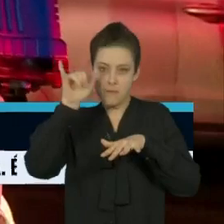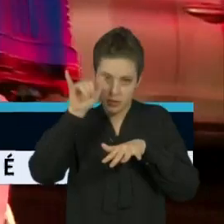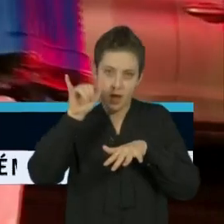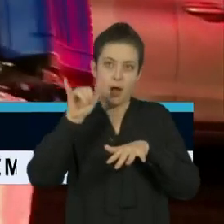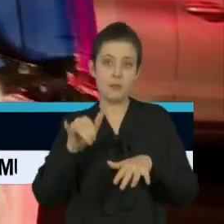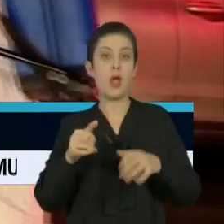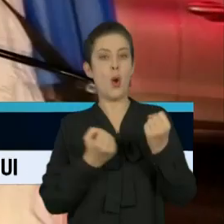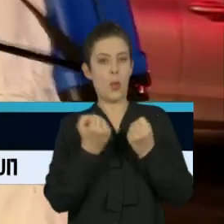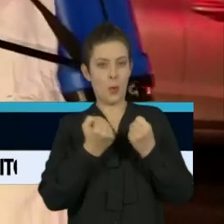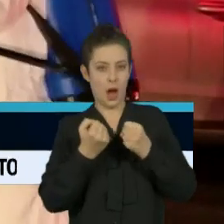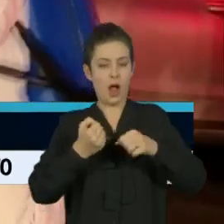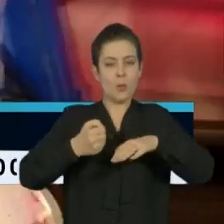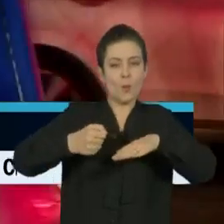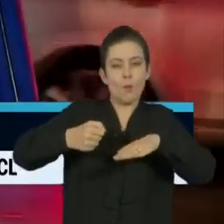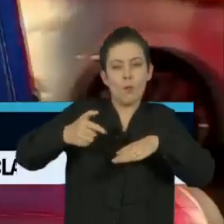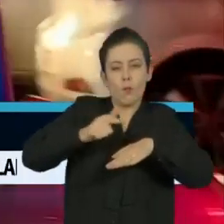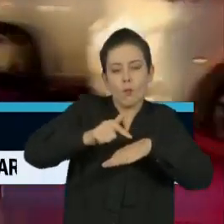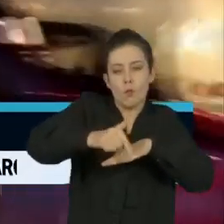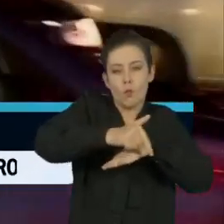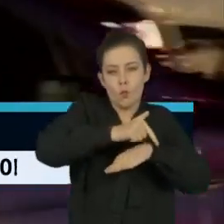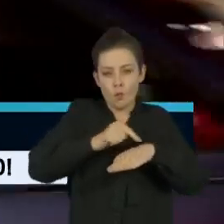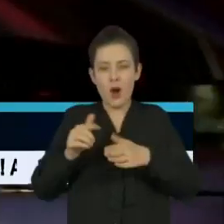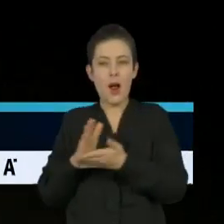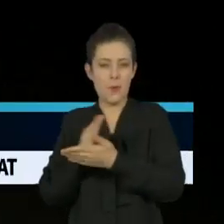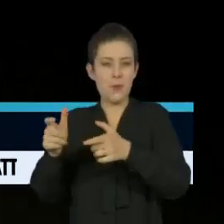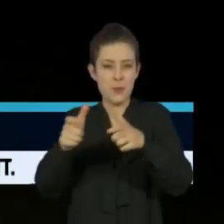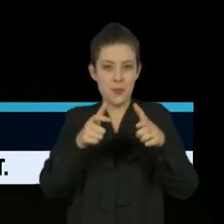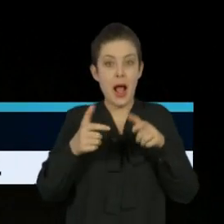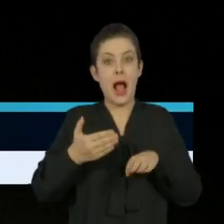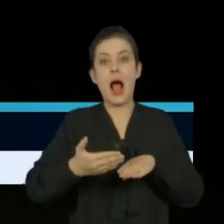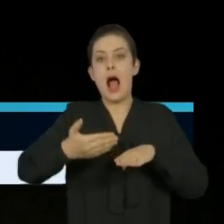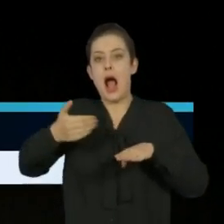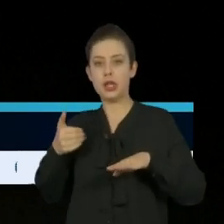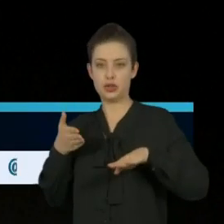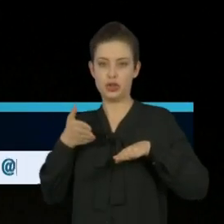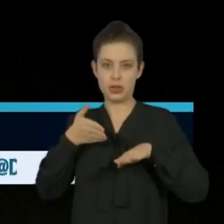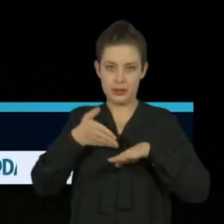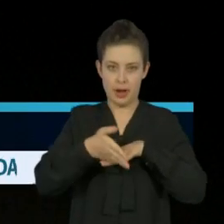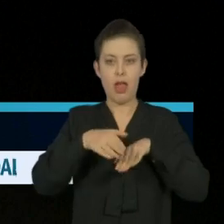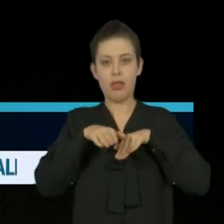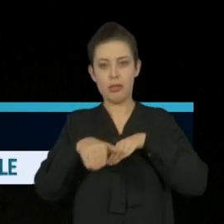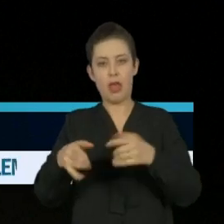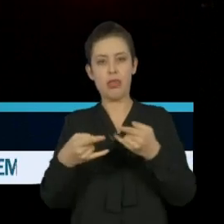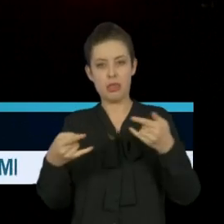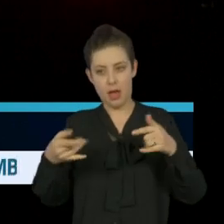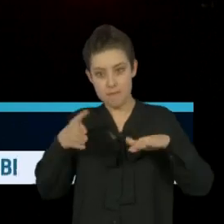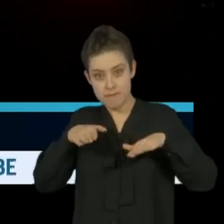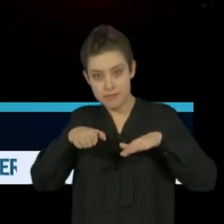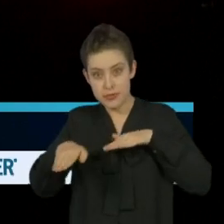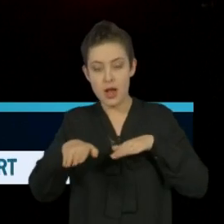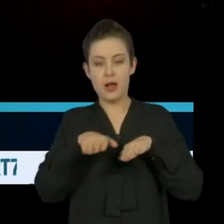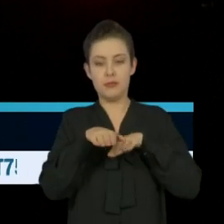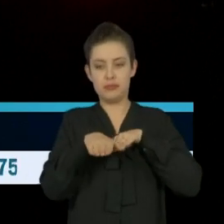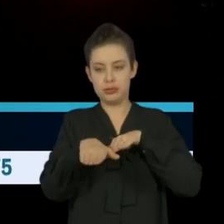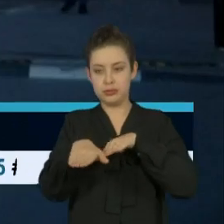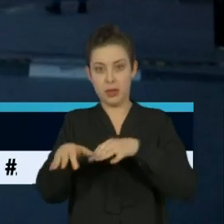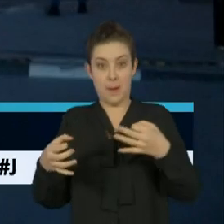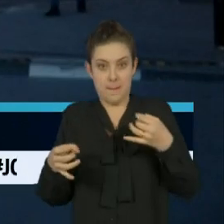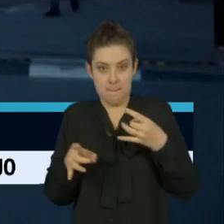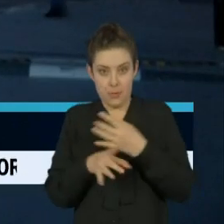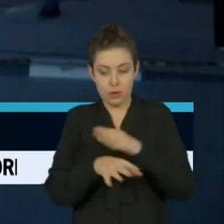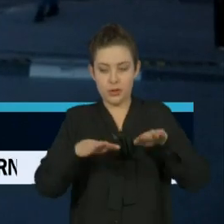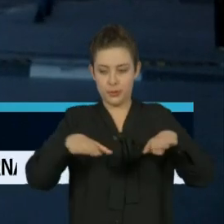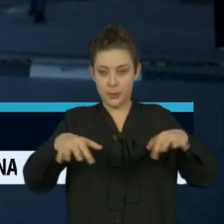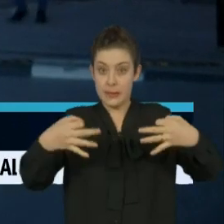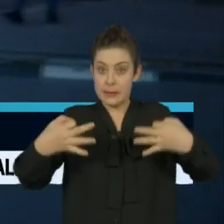são higienizados antes de entrar na sessão de cinema. Depois que todos estão, enfim, leirados, a sessão é liberada. Em